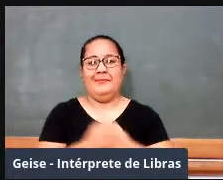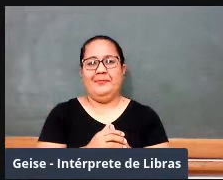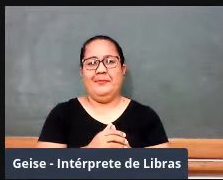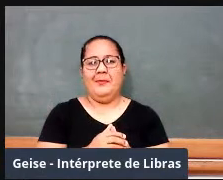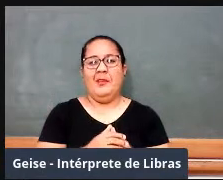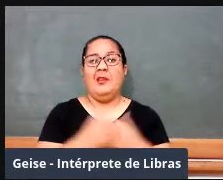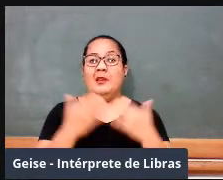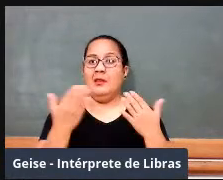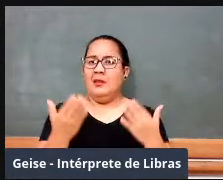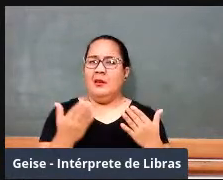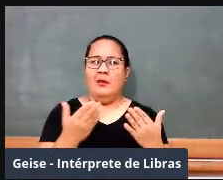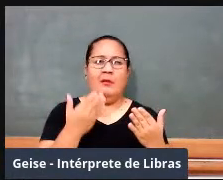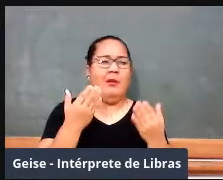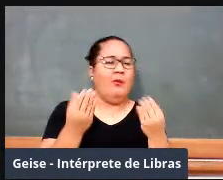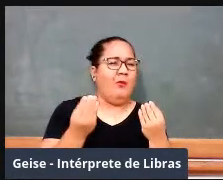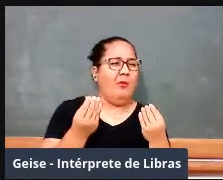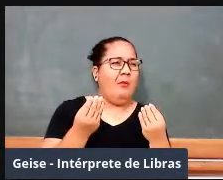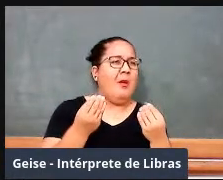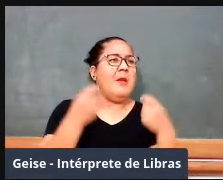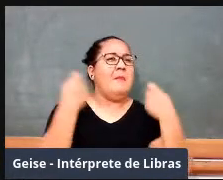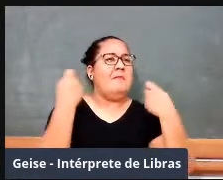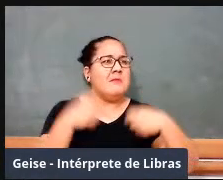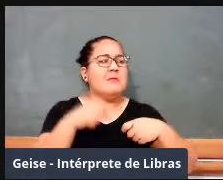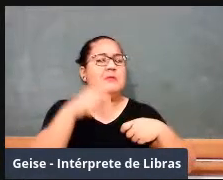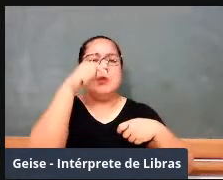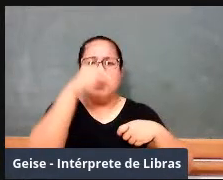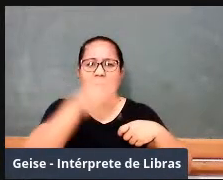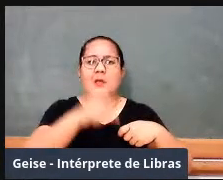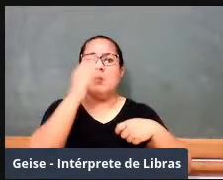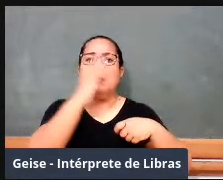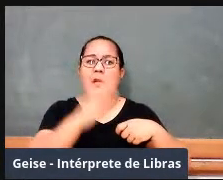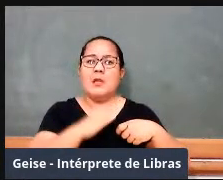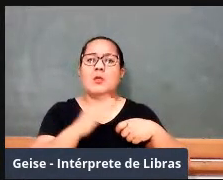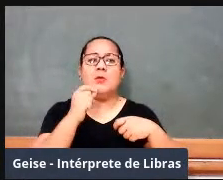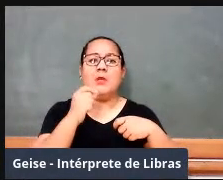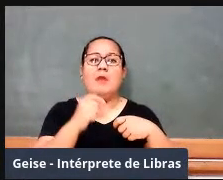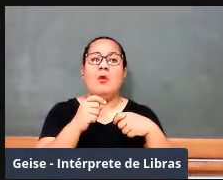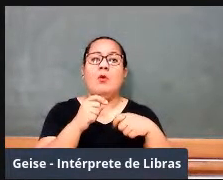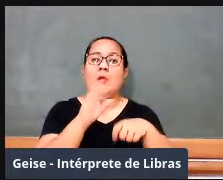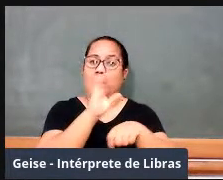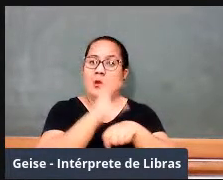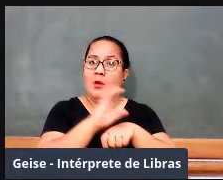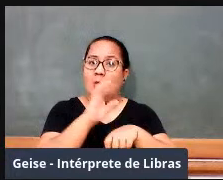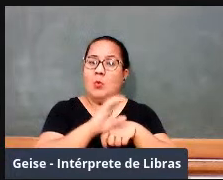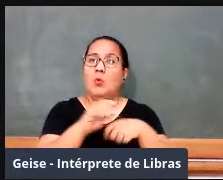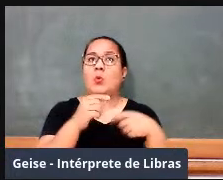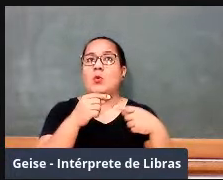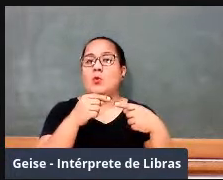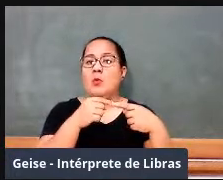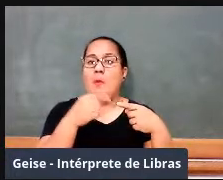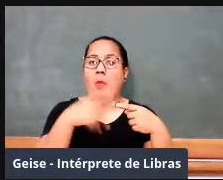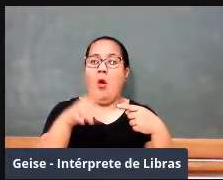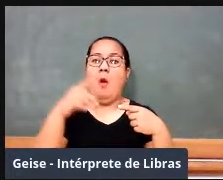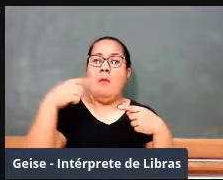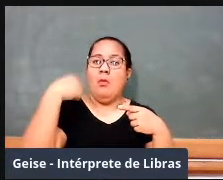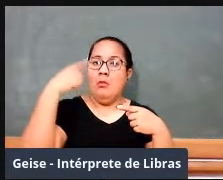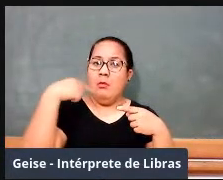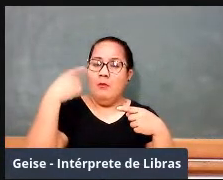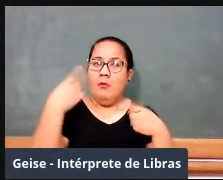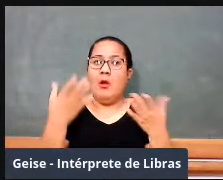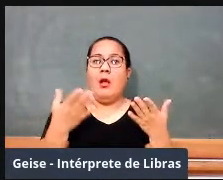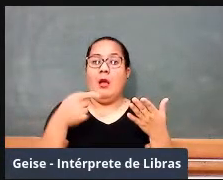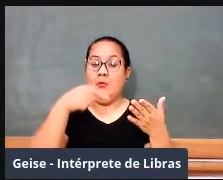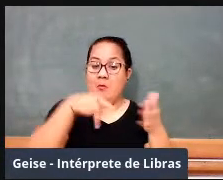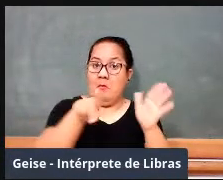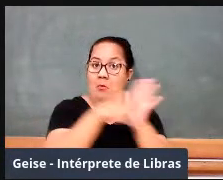era preciso que houvesse cursos jurídicos para formar as pessoas aqui mesmo e não mais mandar para